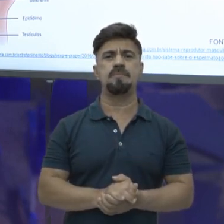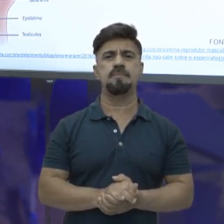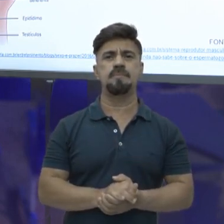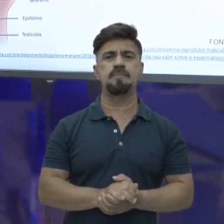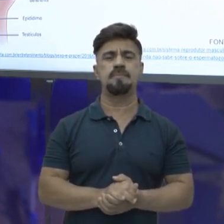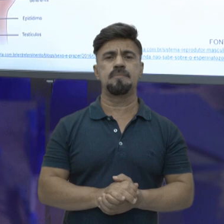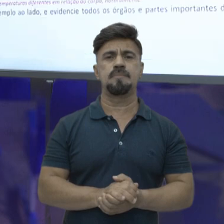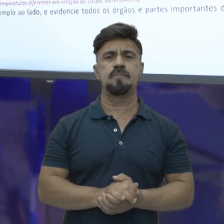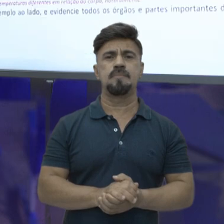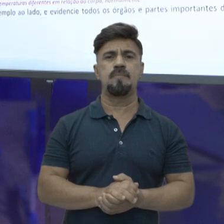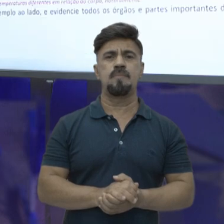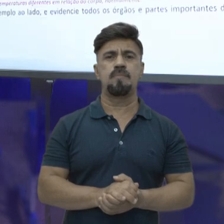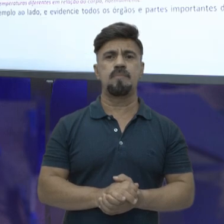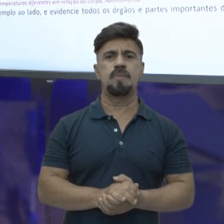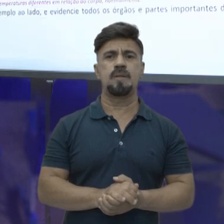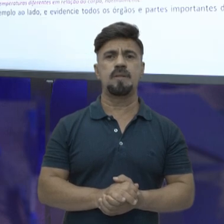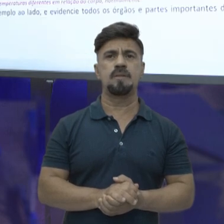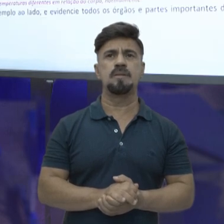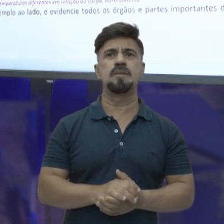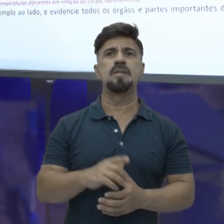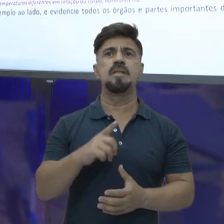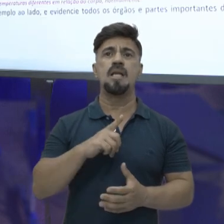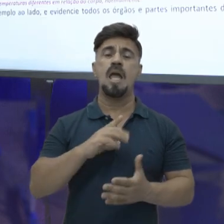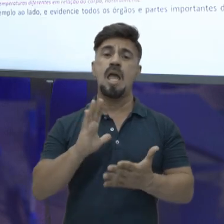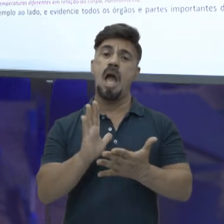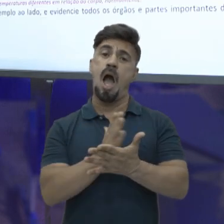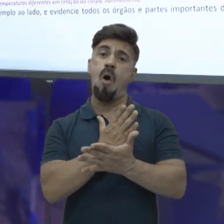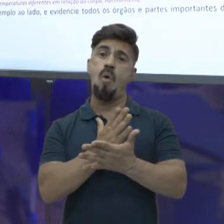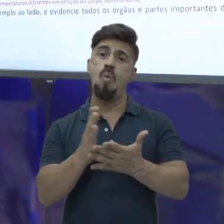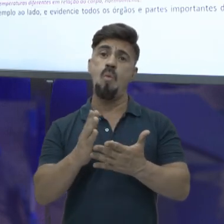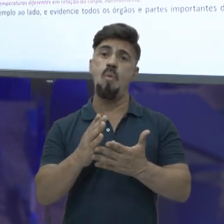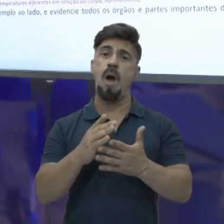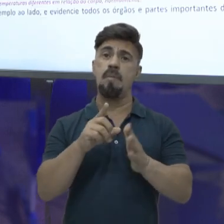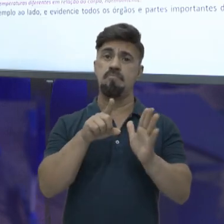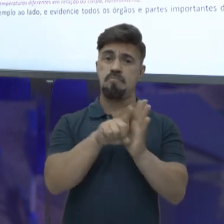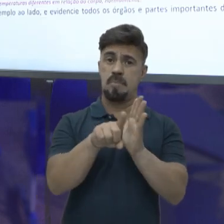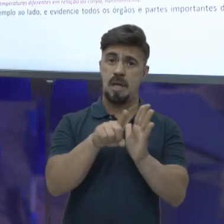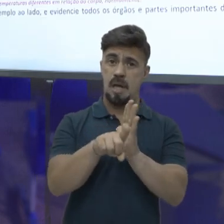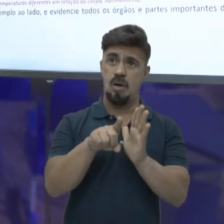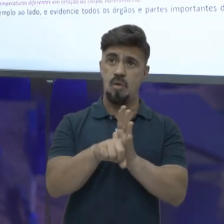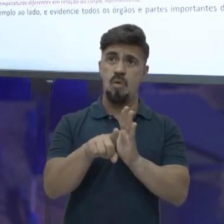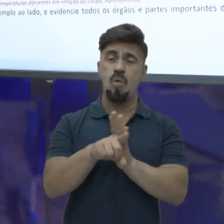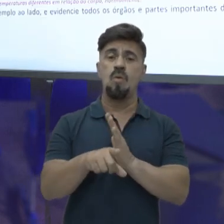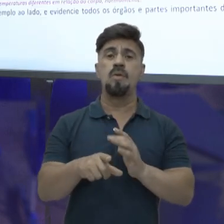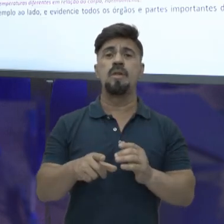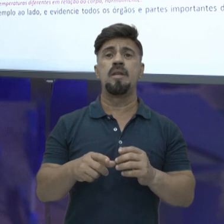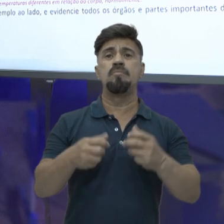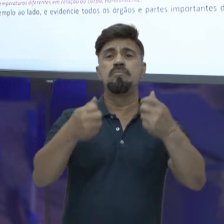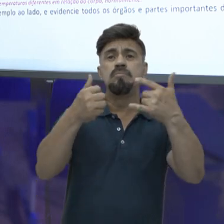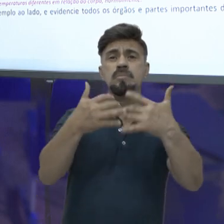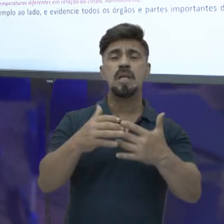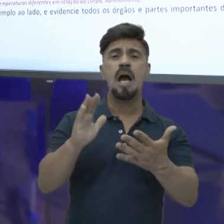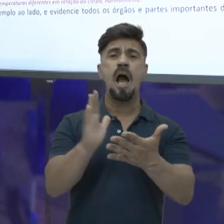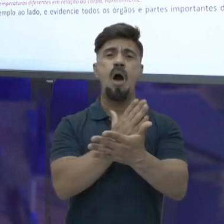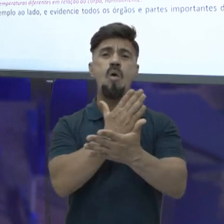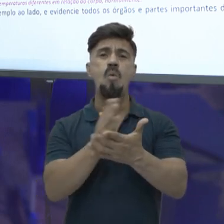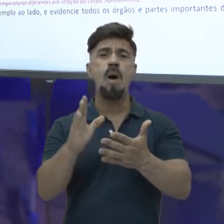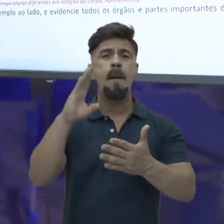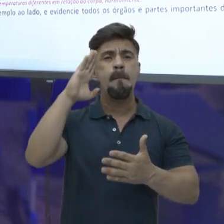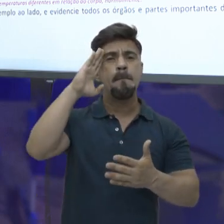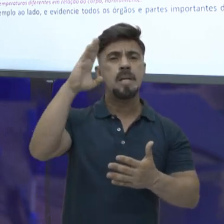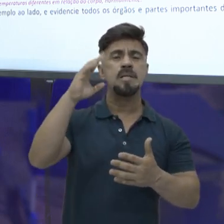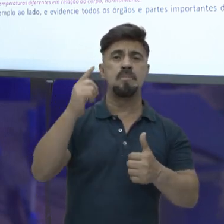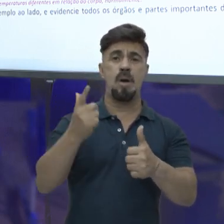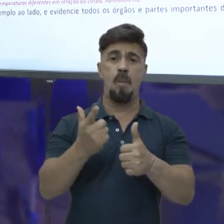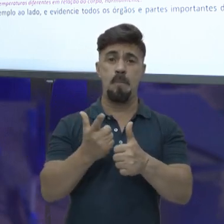limpinha, sempre arrumadinha. Tem algumas questões que são pedidas nessa apostila e eu queria trazer pra vocês algumas questões principais.